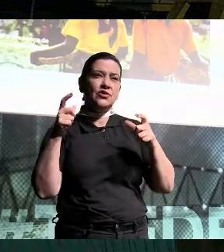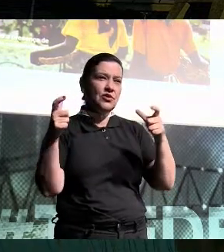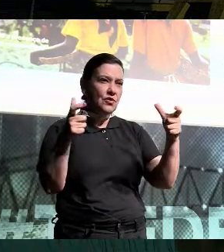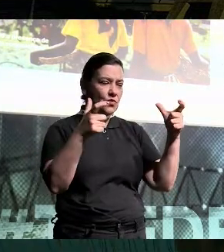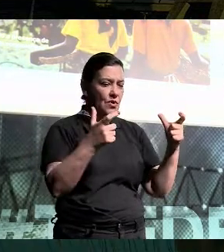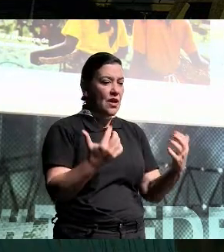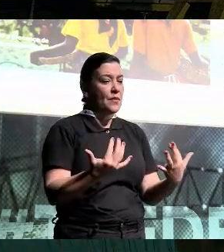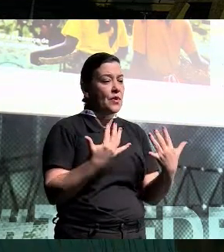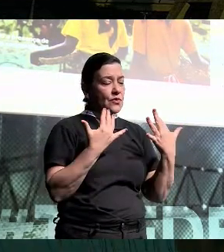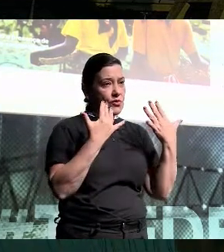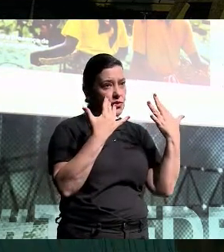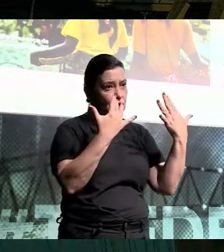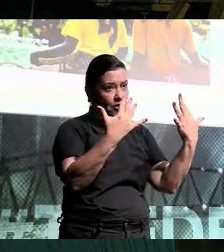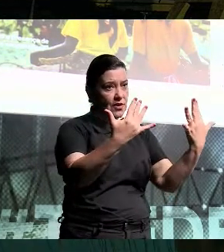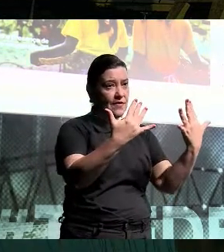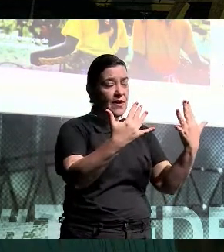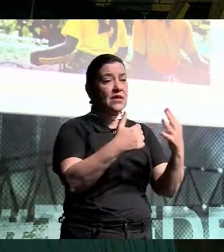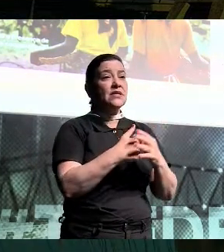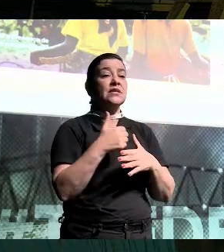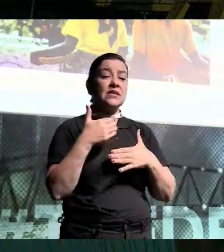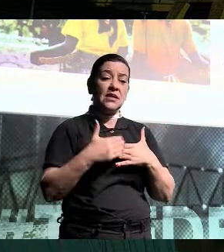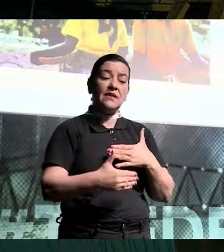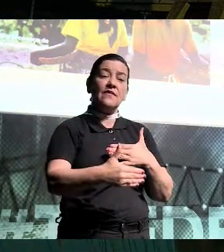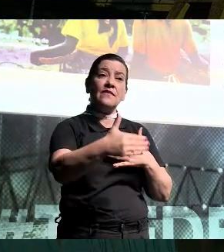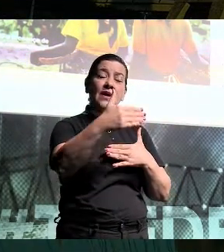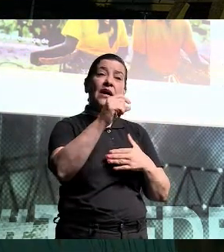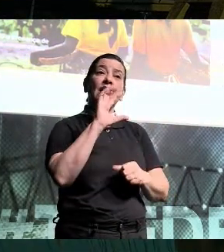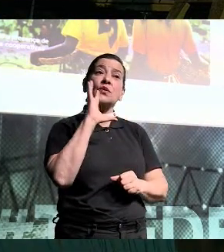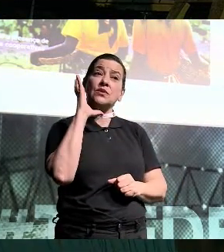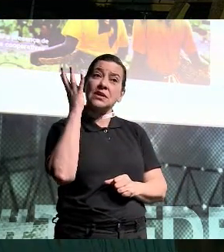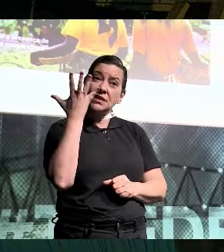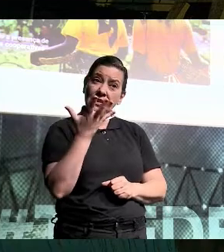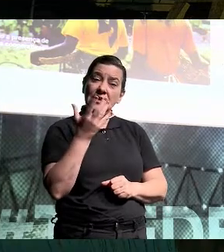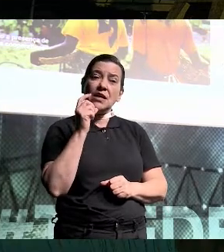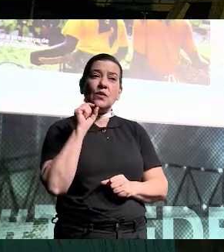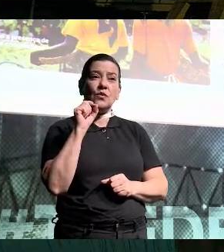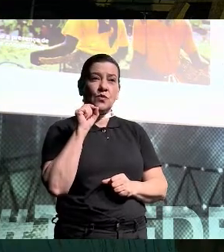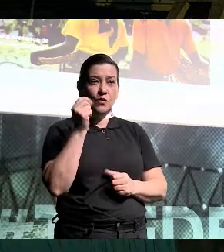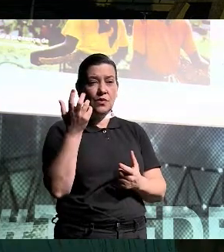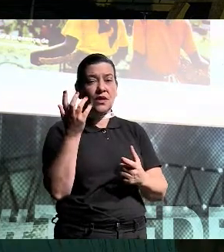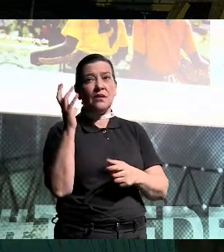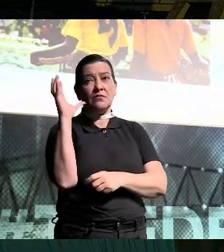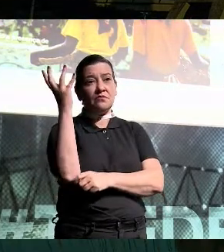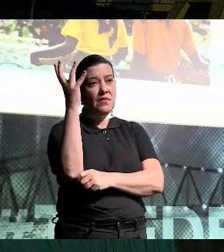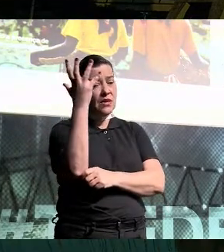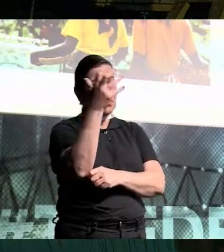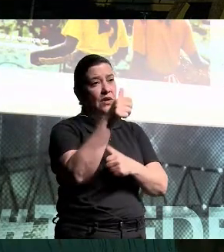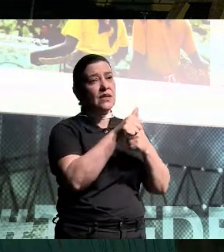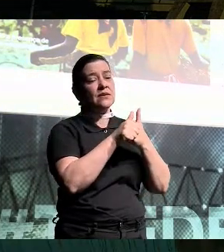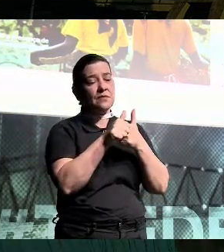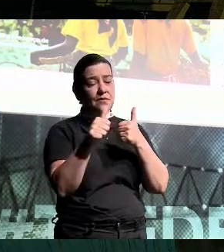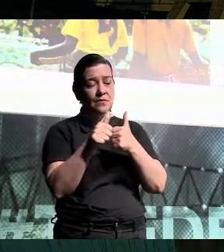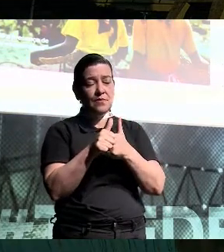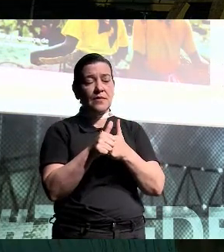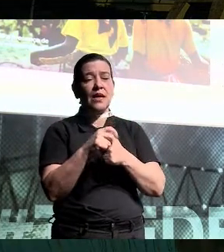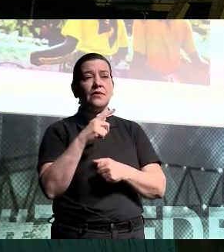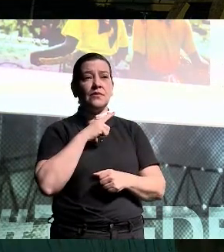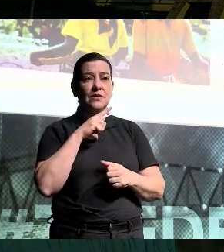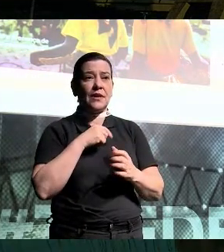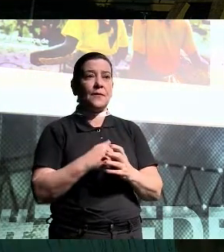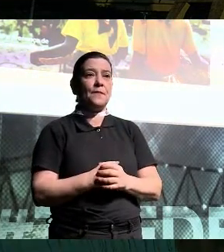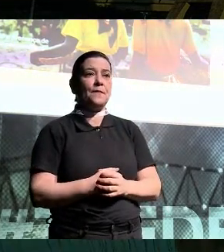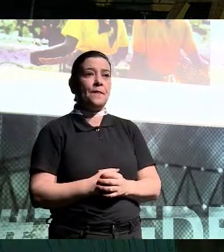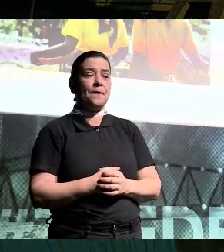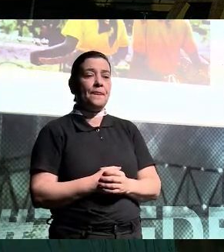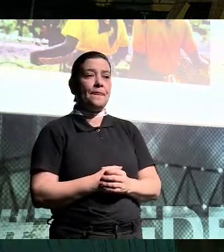produtivas, que vão acontecer dentro dessas matas naturais, dessa vegetação natural do bioma.